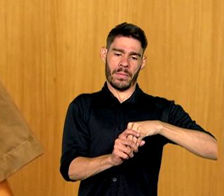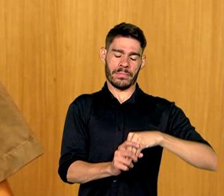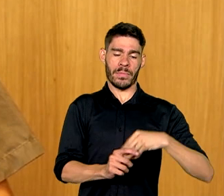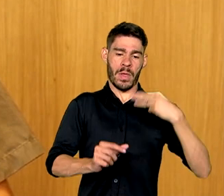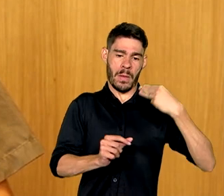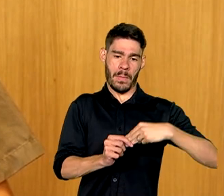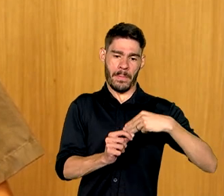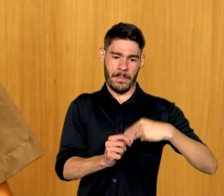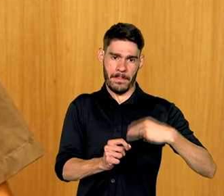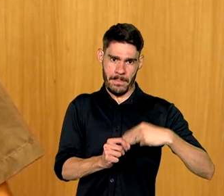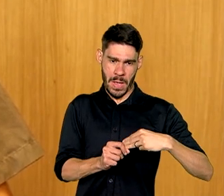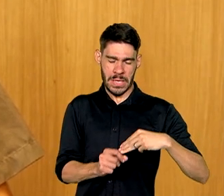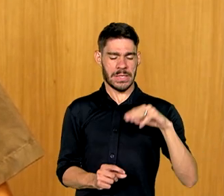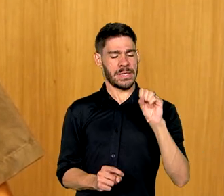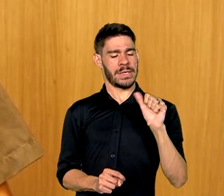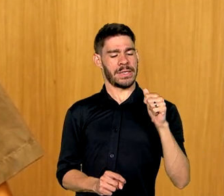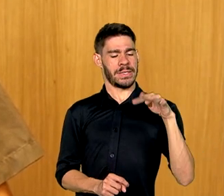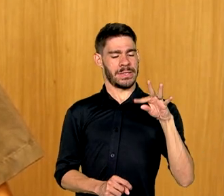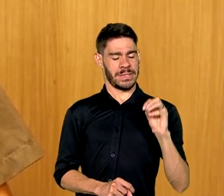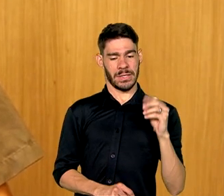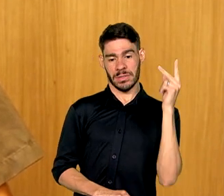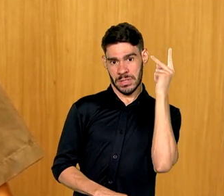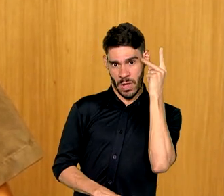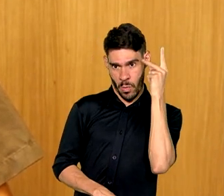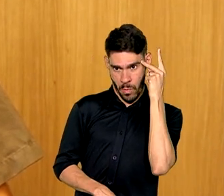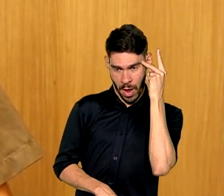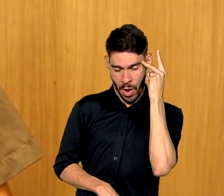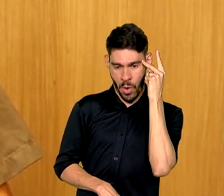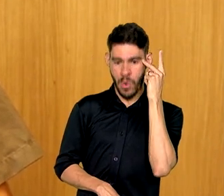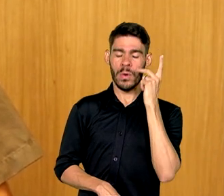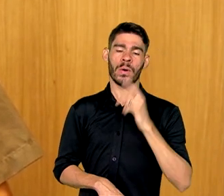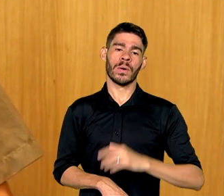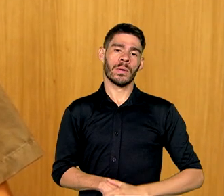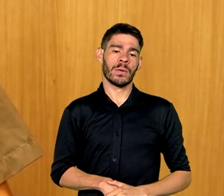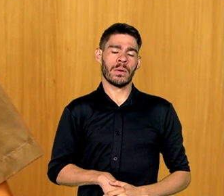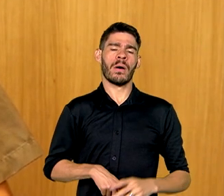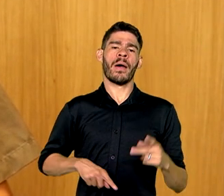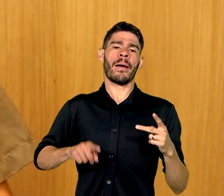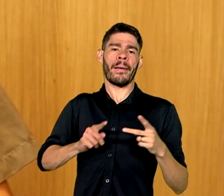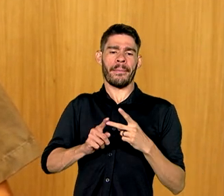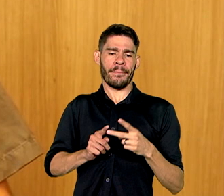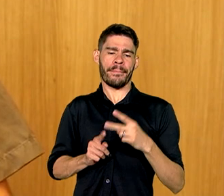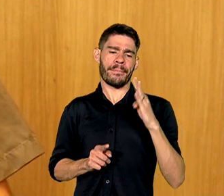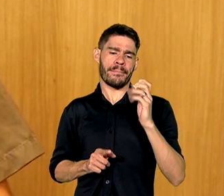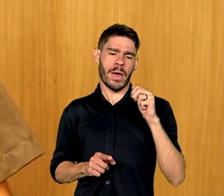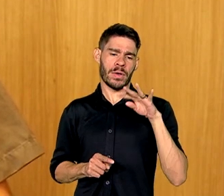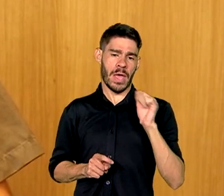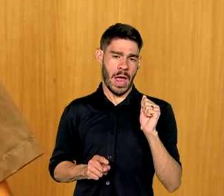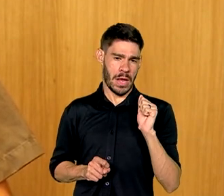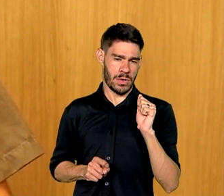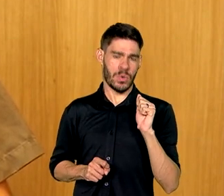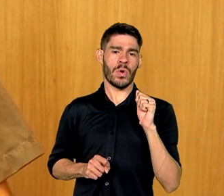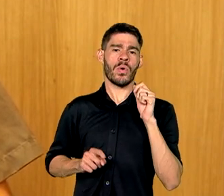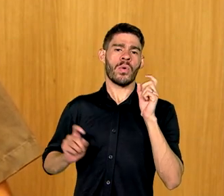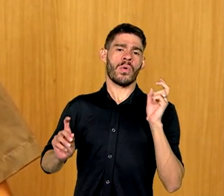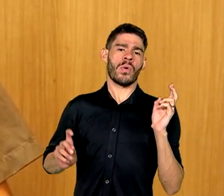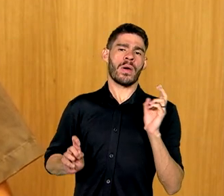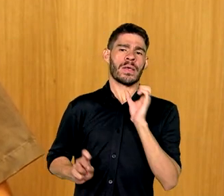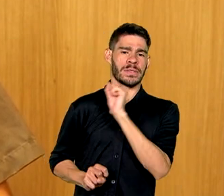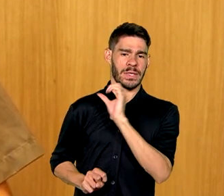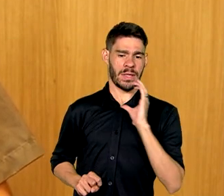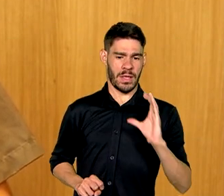município de Santos, São Paulo, São Caetano do Sul em São Paulo também, e Balneário Camboriú em Santa Catarina, é que se verificou a